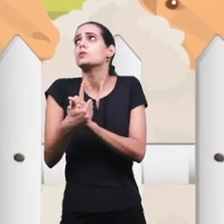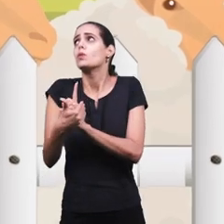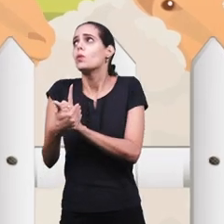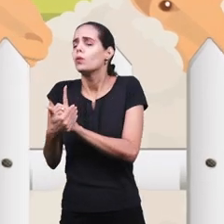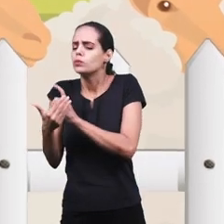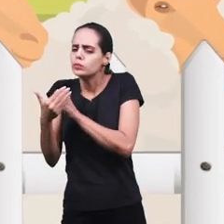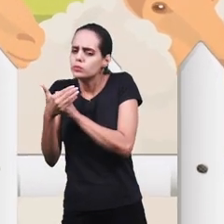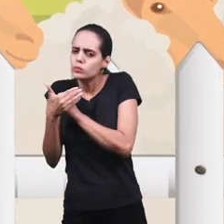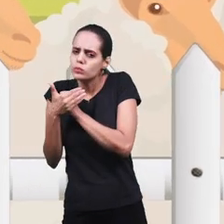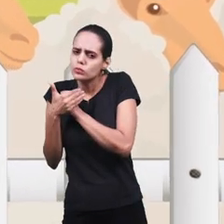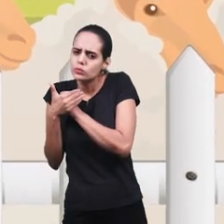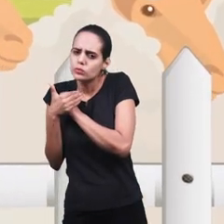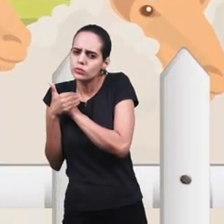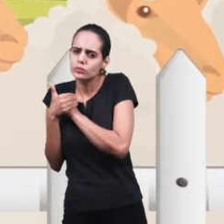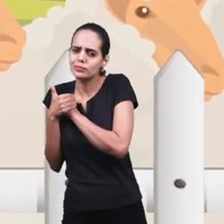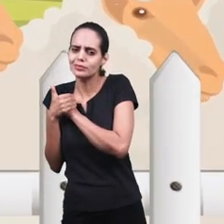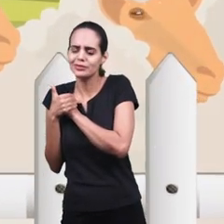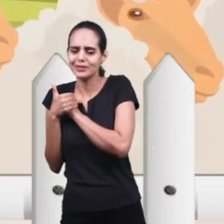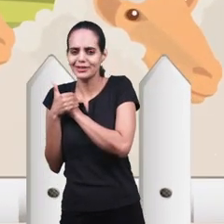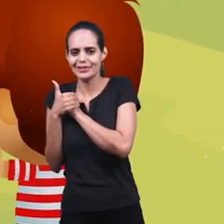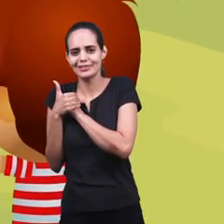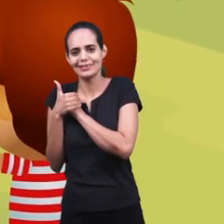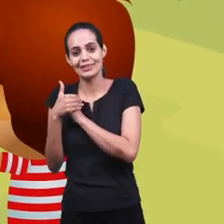maldade